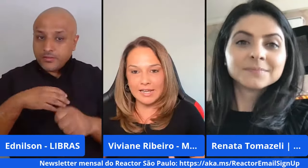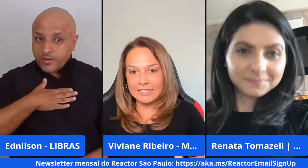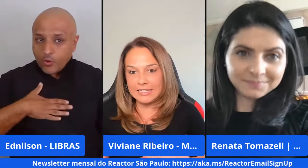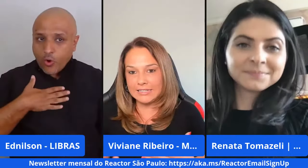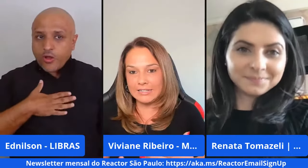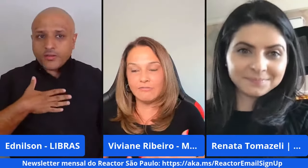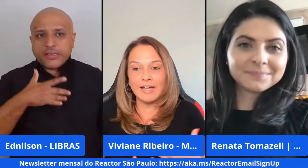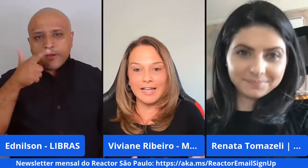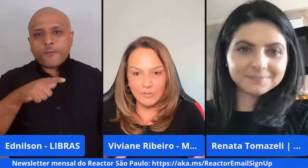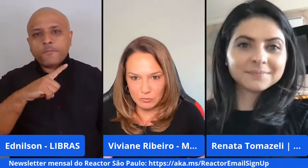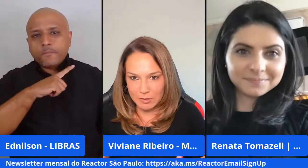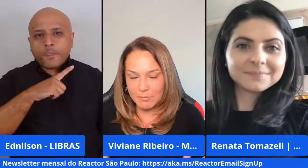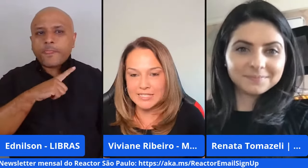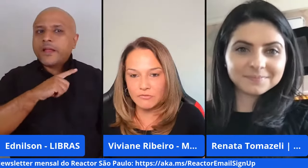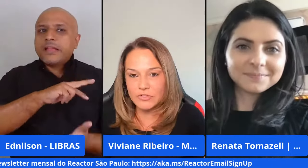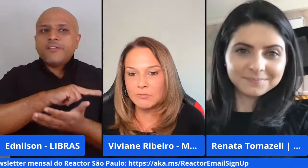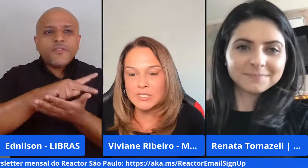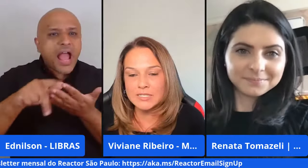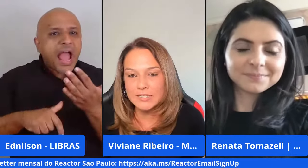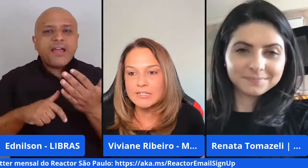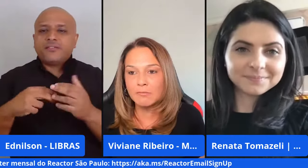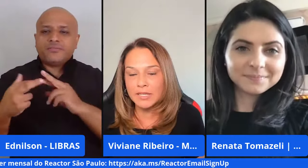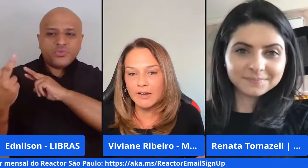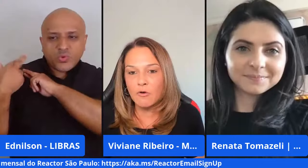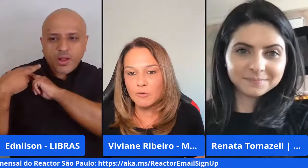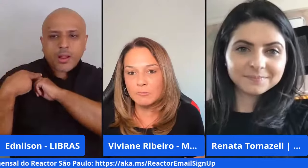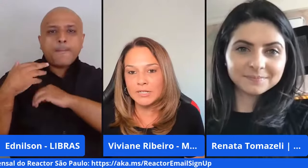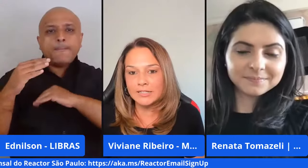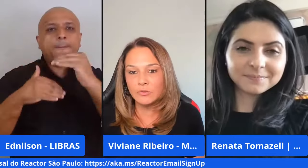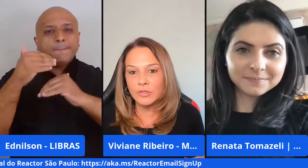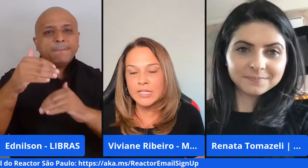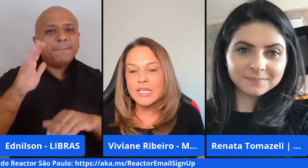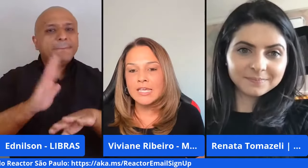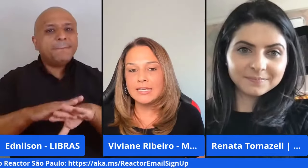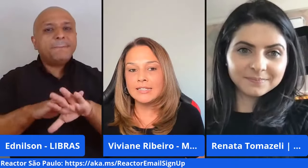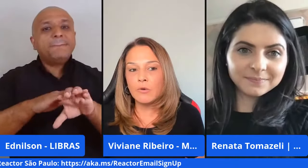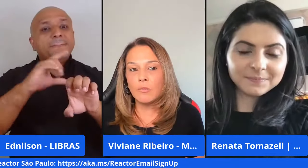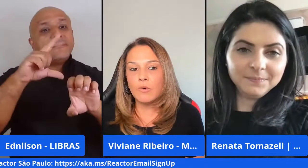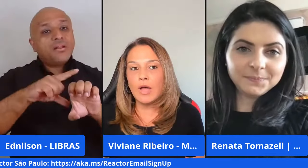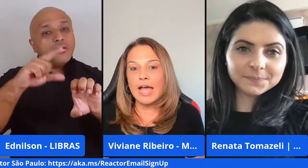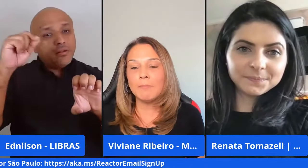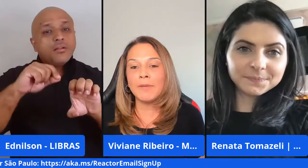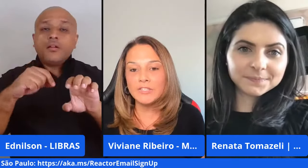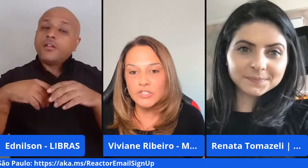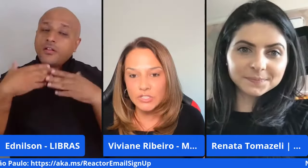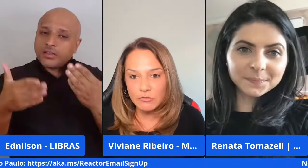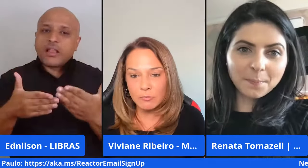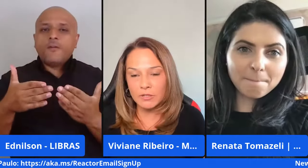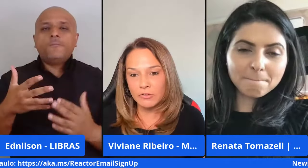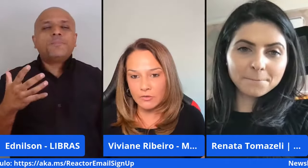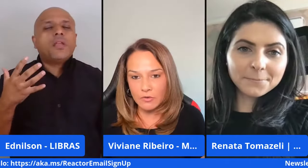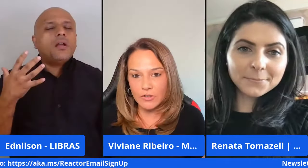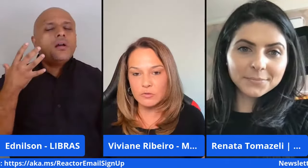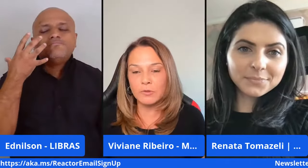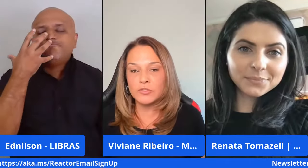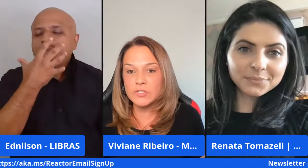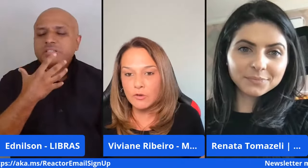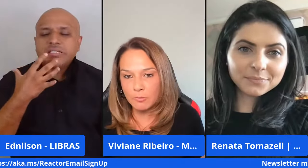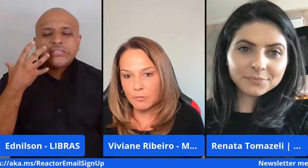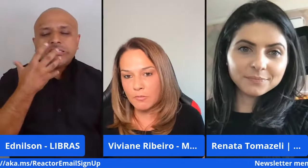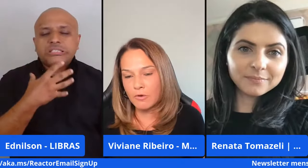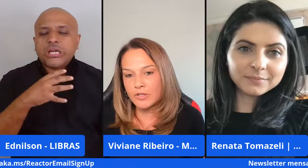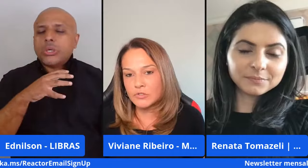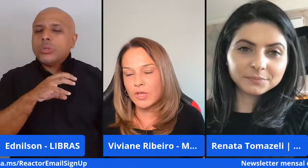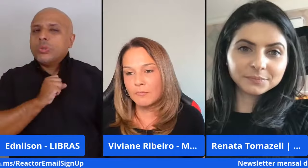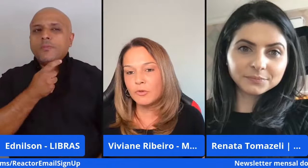tem que ter vários papéis que você precisa desempenhar como empreendedor então a paixão pelo negócio pelo